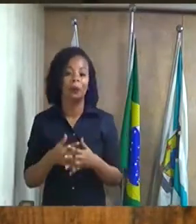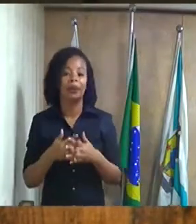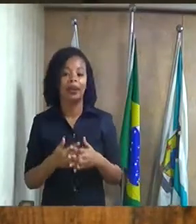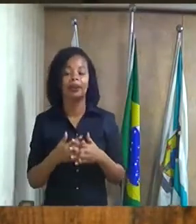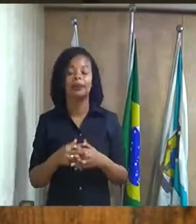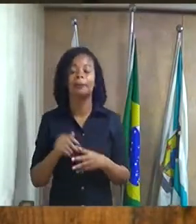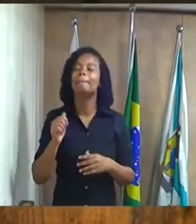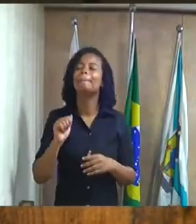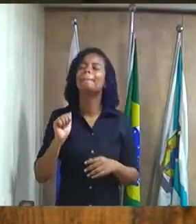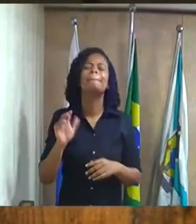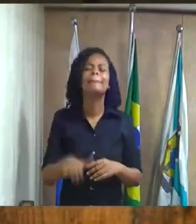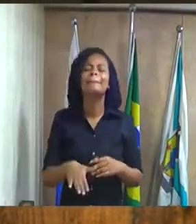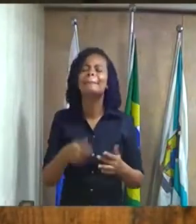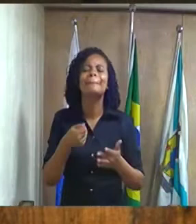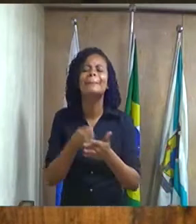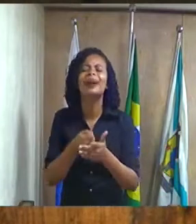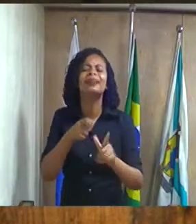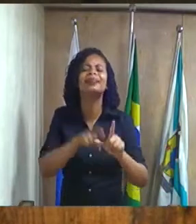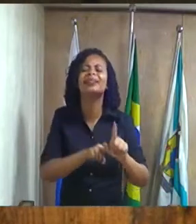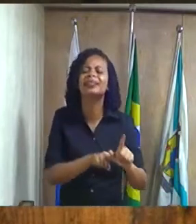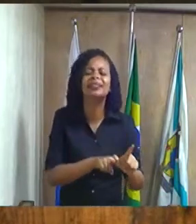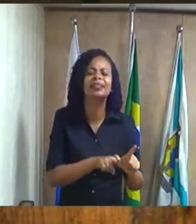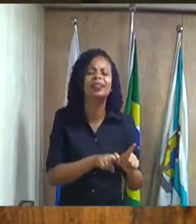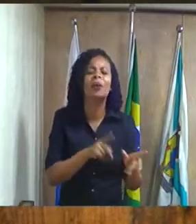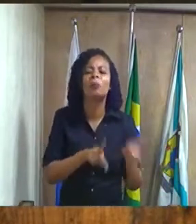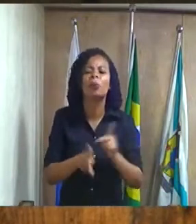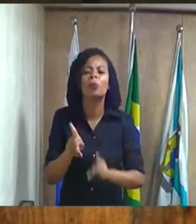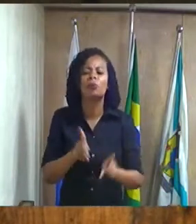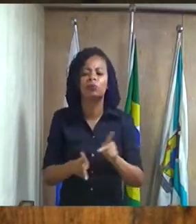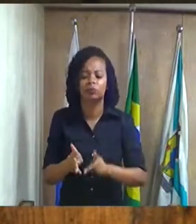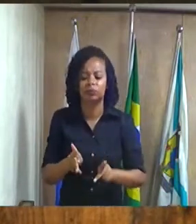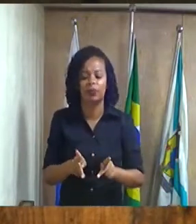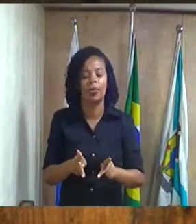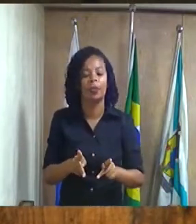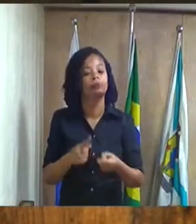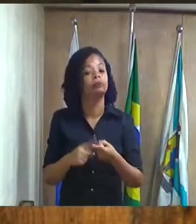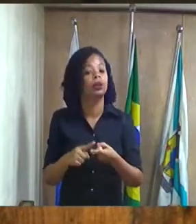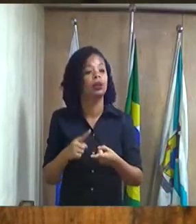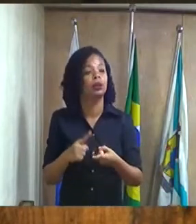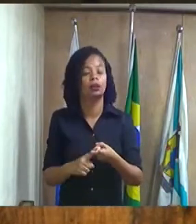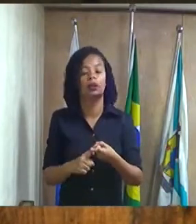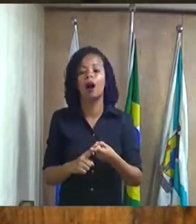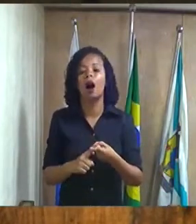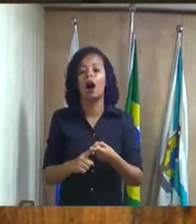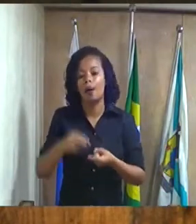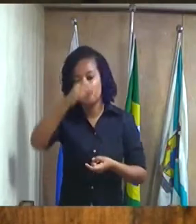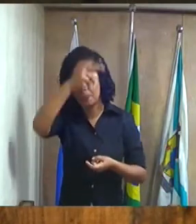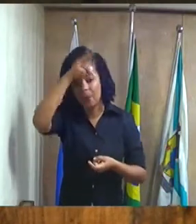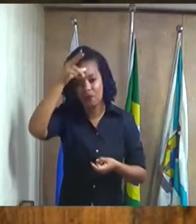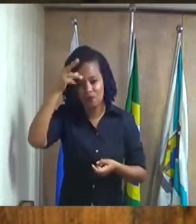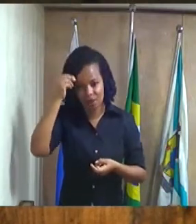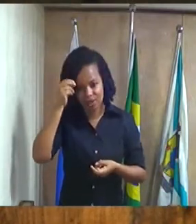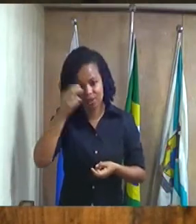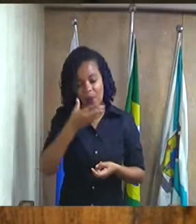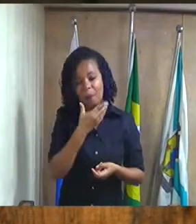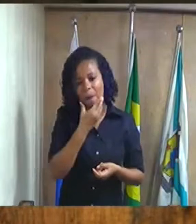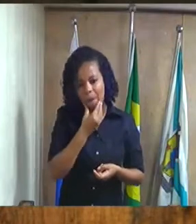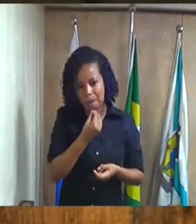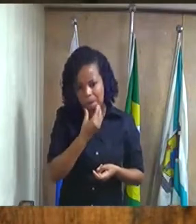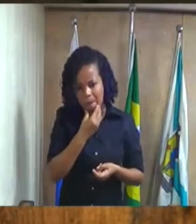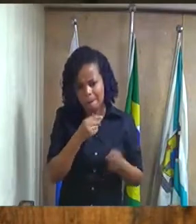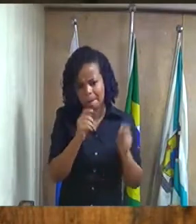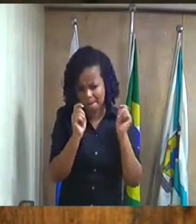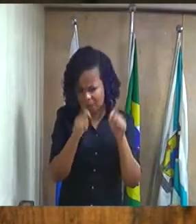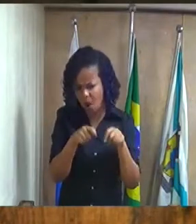população é sempre a população porque é o prefeito pode sim o prefeito pode